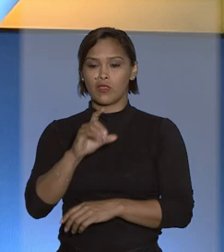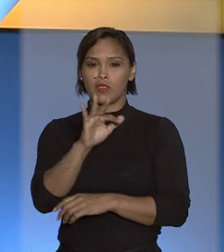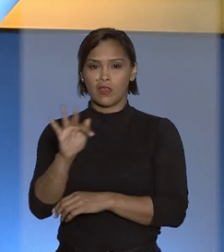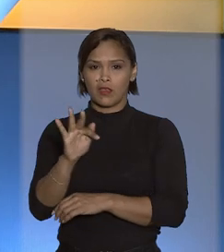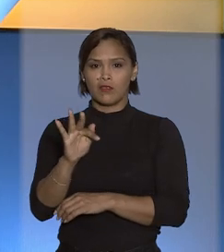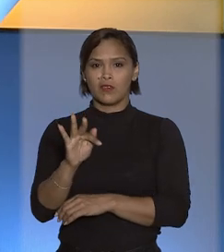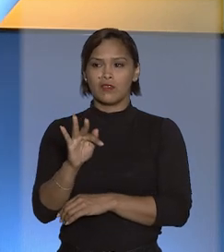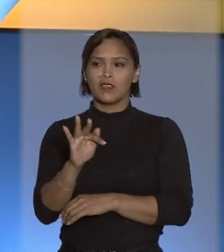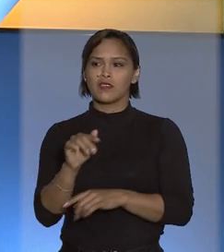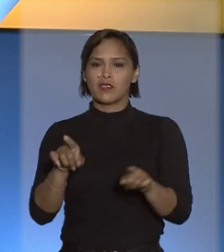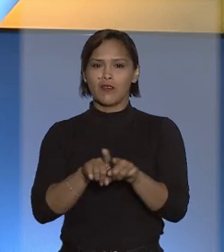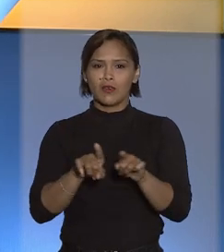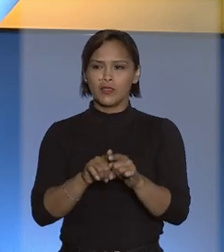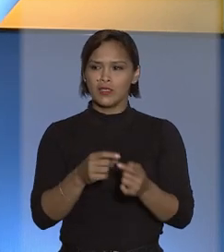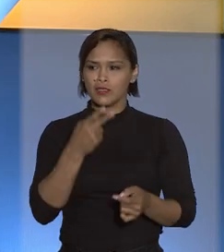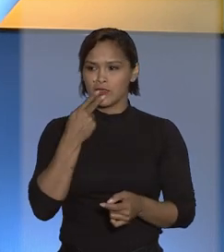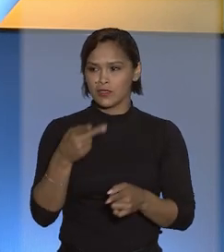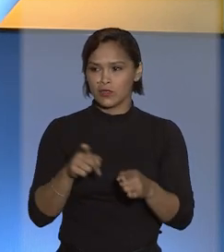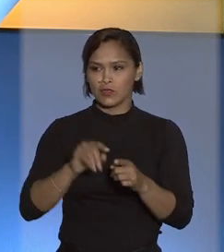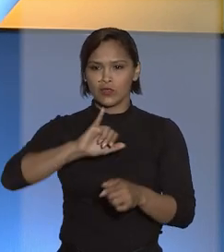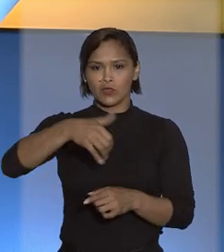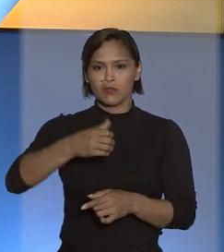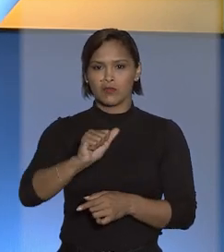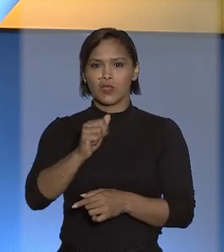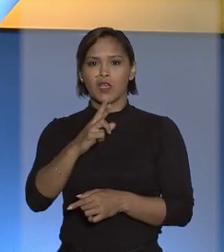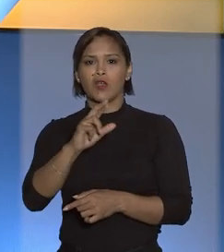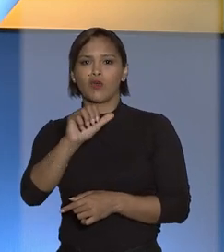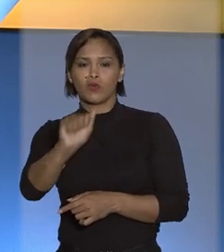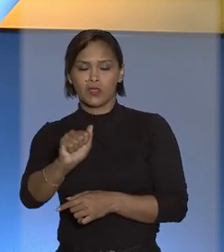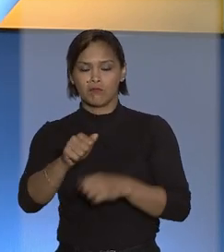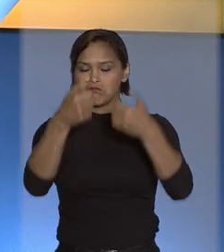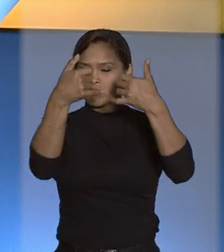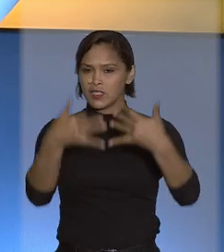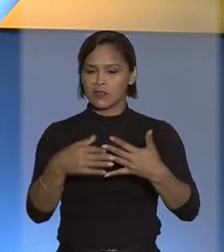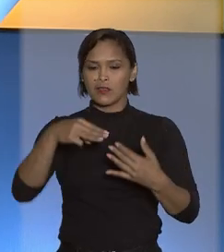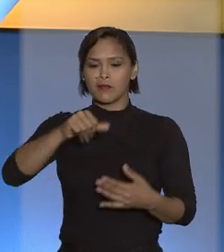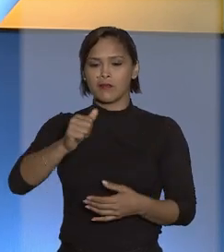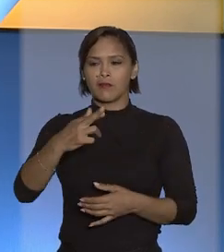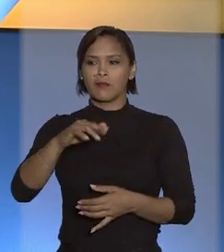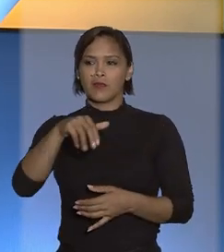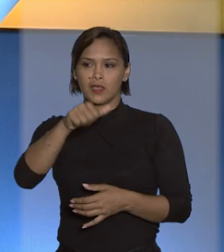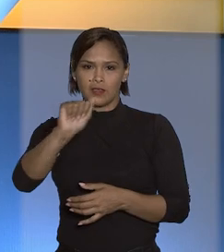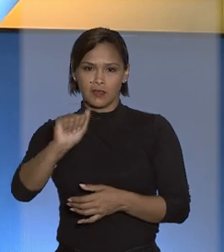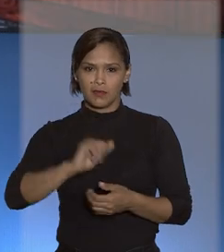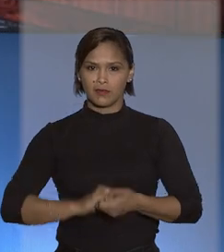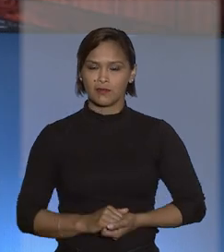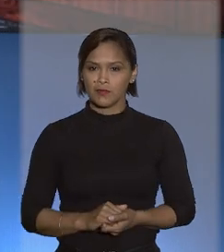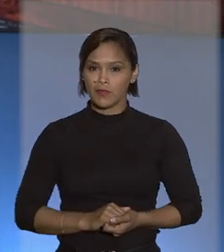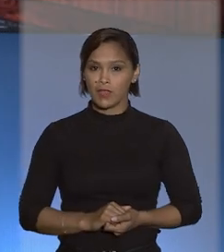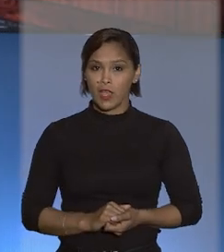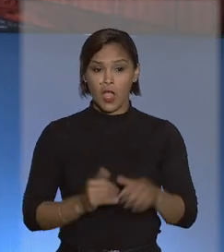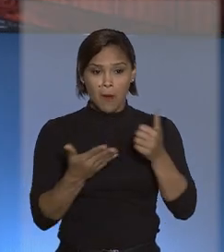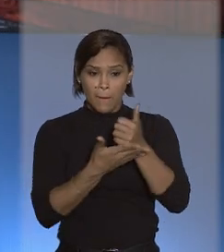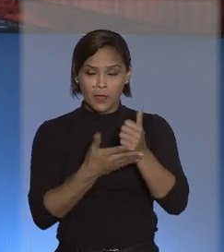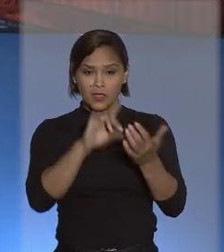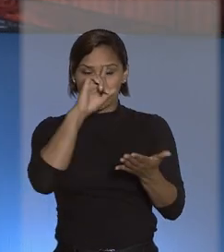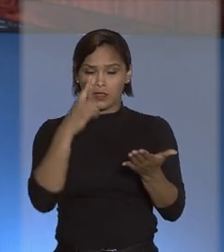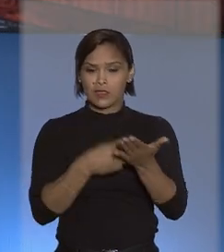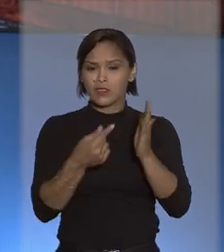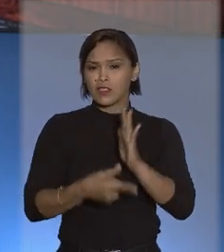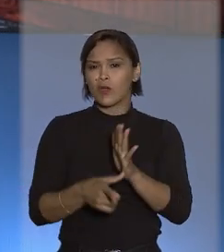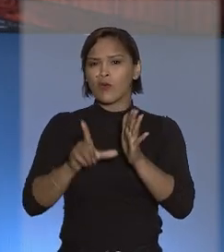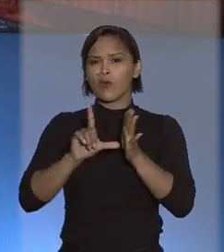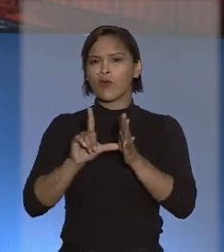Federal, José Roberto Arruda. Quem explica é a repórter Marina Campos. Com base em decisão